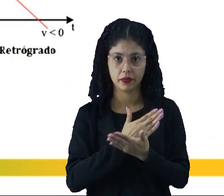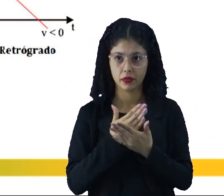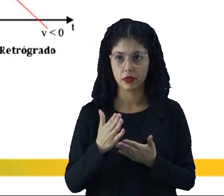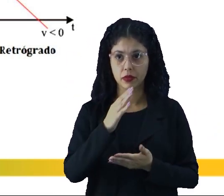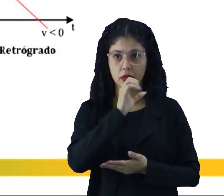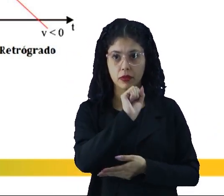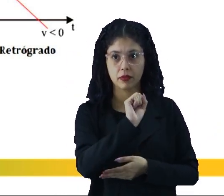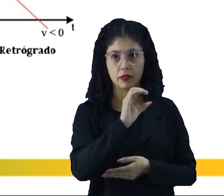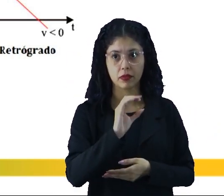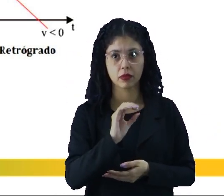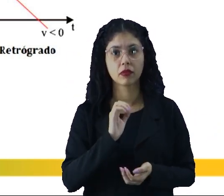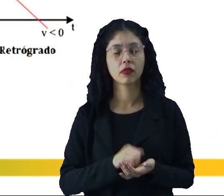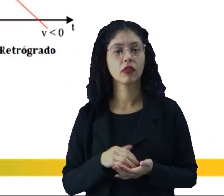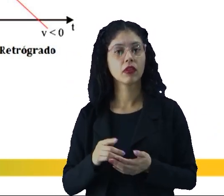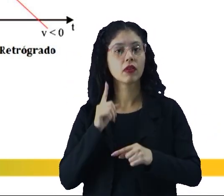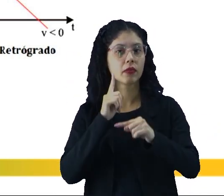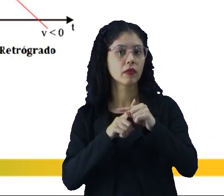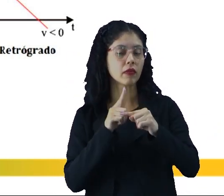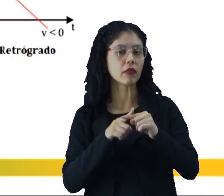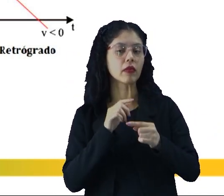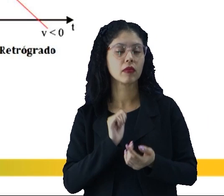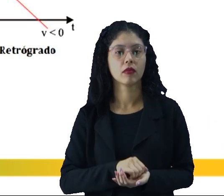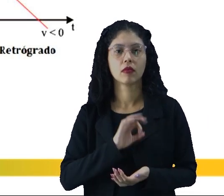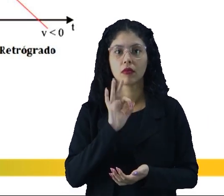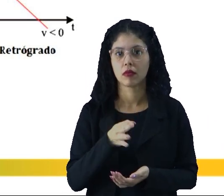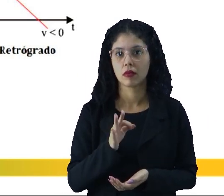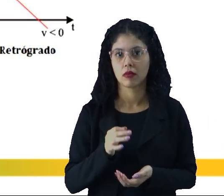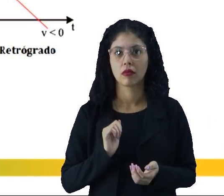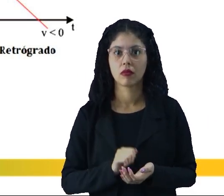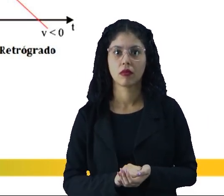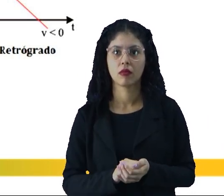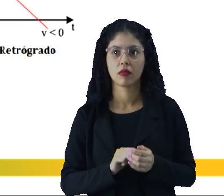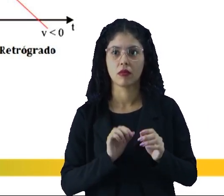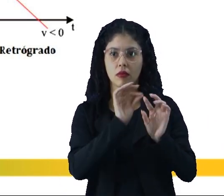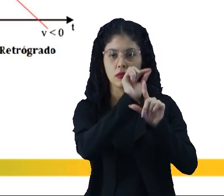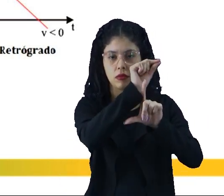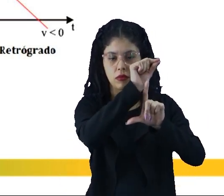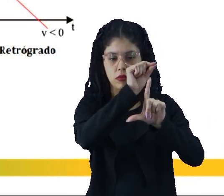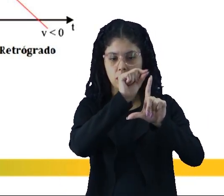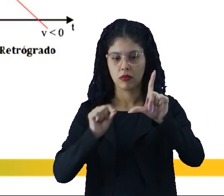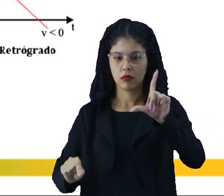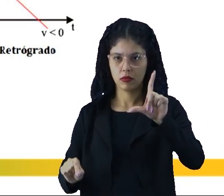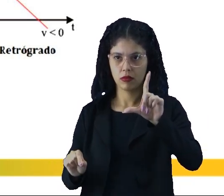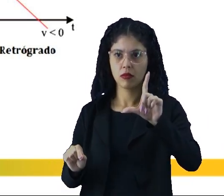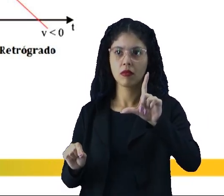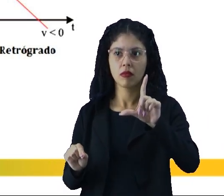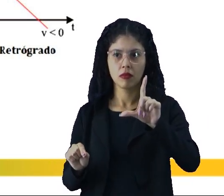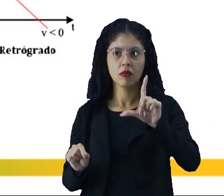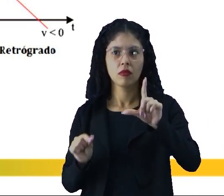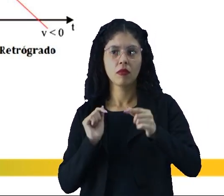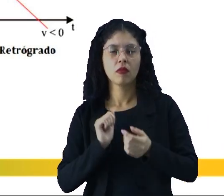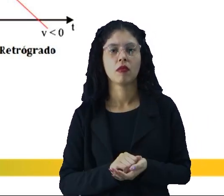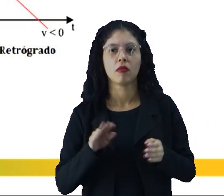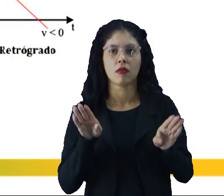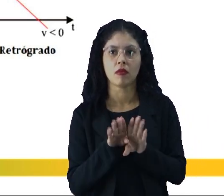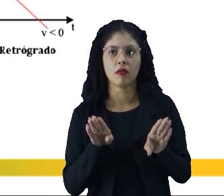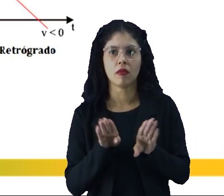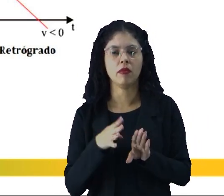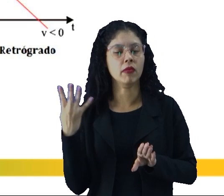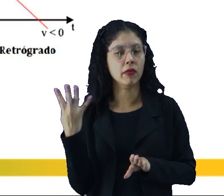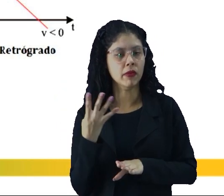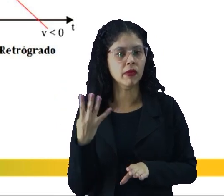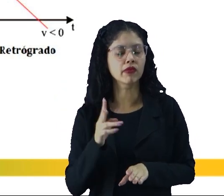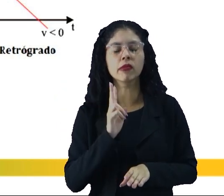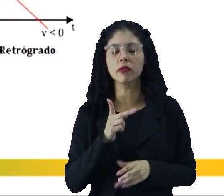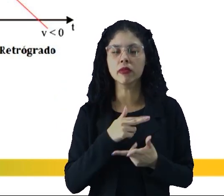do S0, né? Da parte positiva. Está certo. Está decrescendo, passando ali da reta do T. E também o quarto